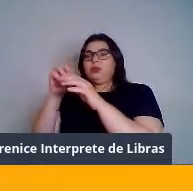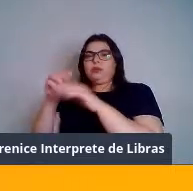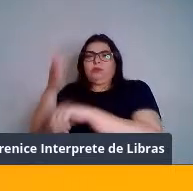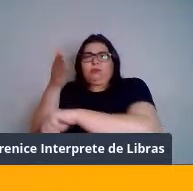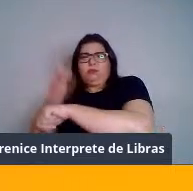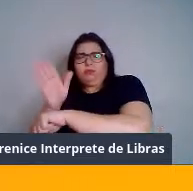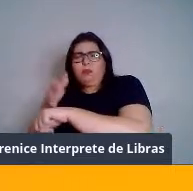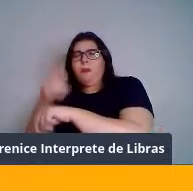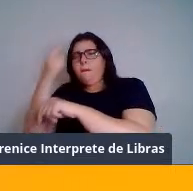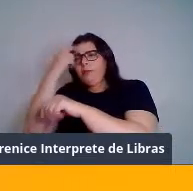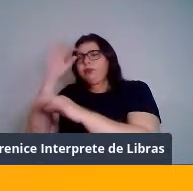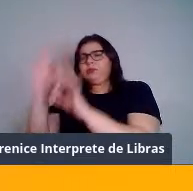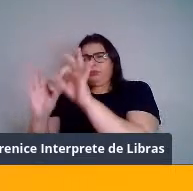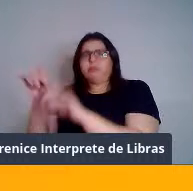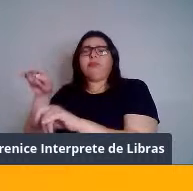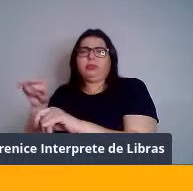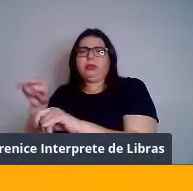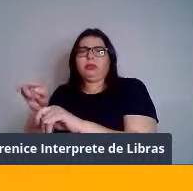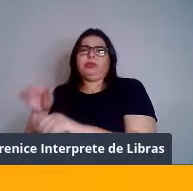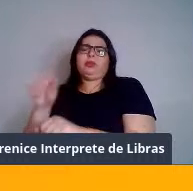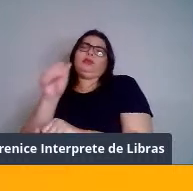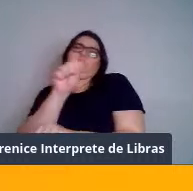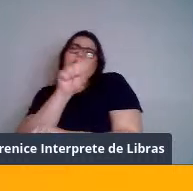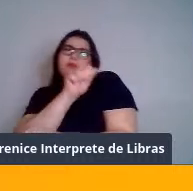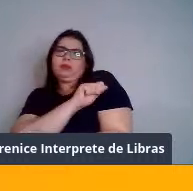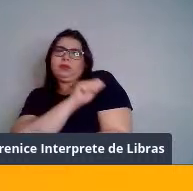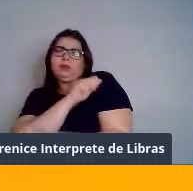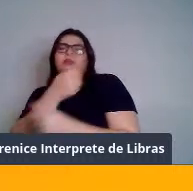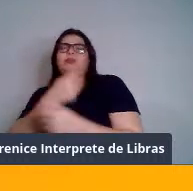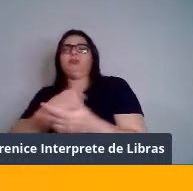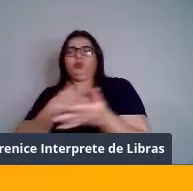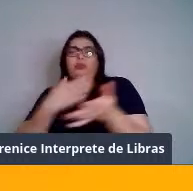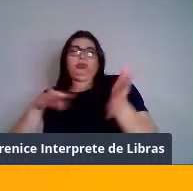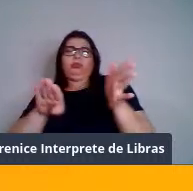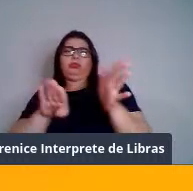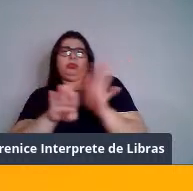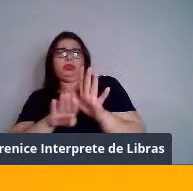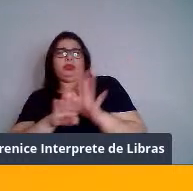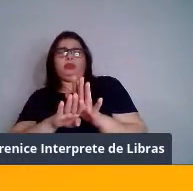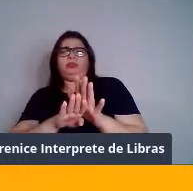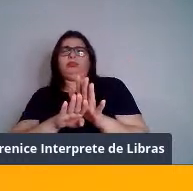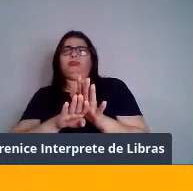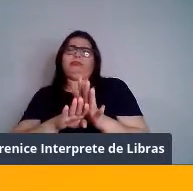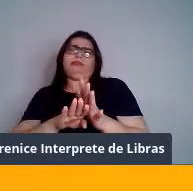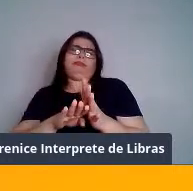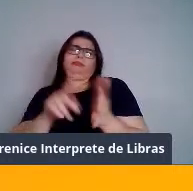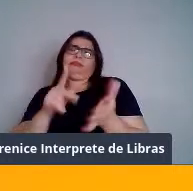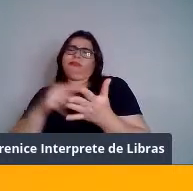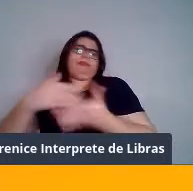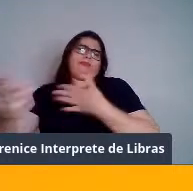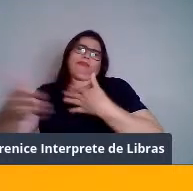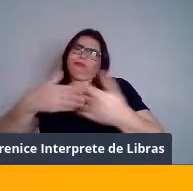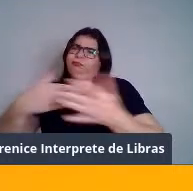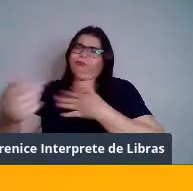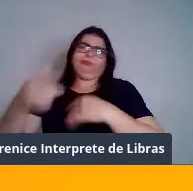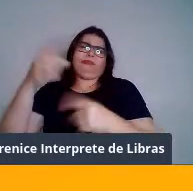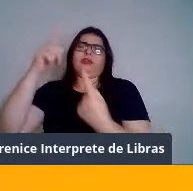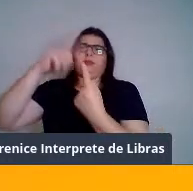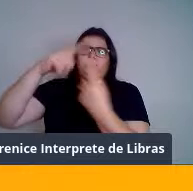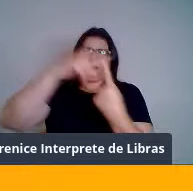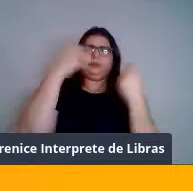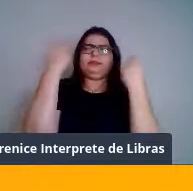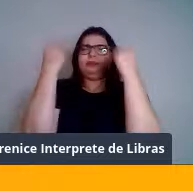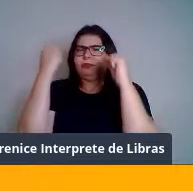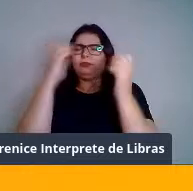atletas, aluno bem-estar, quando você chega, na verdade, em qualquer treinamento, não só no CrossFit. Se você é sedentário,